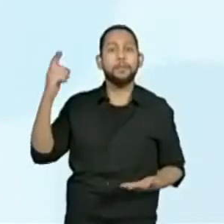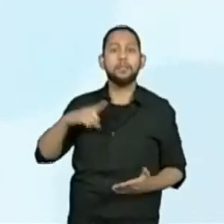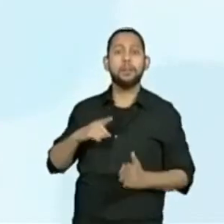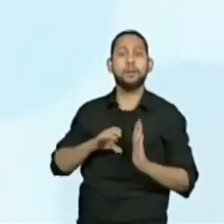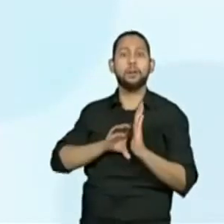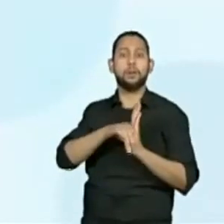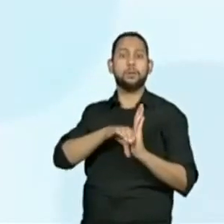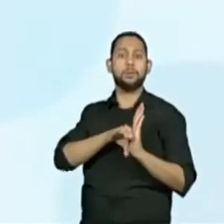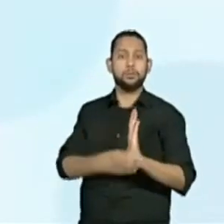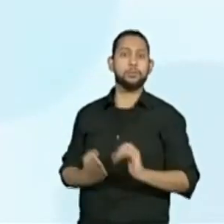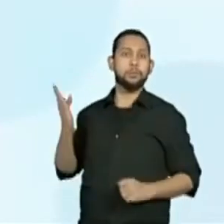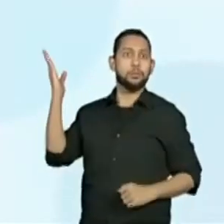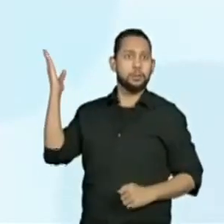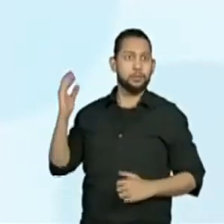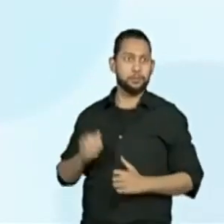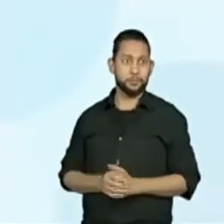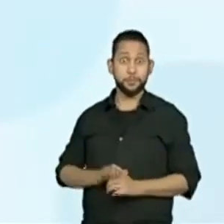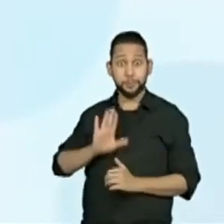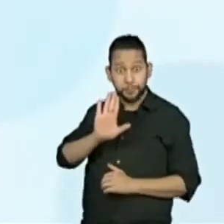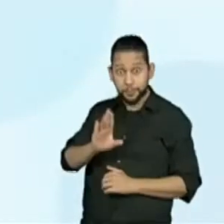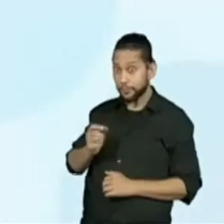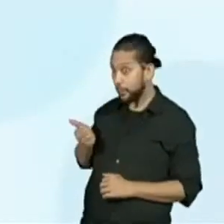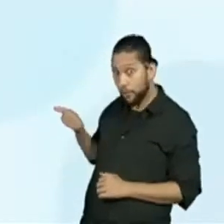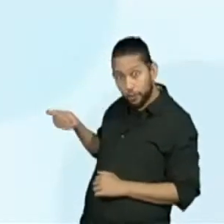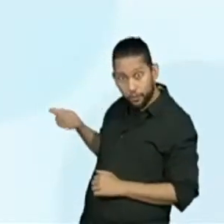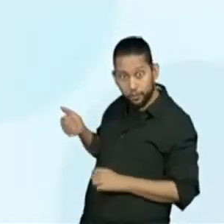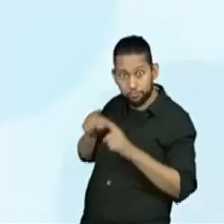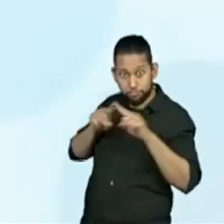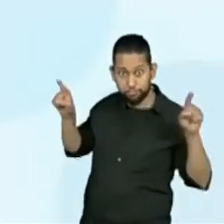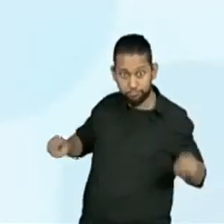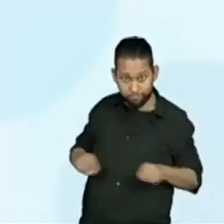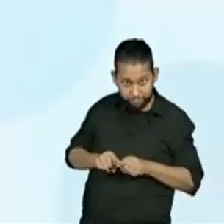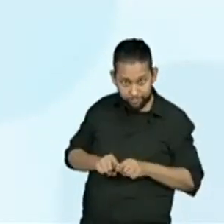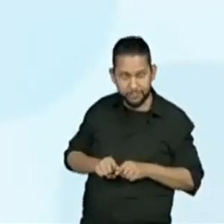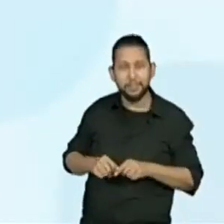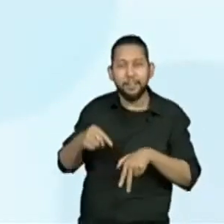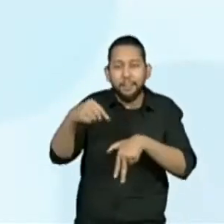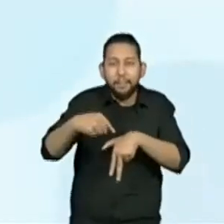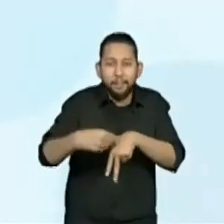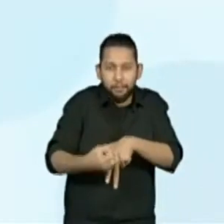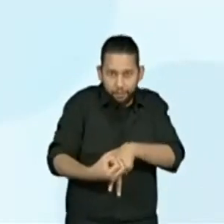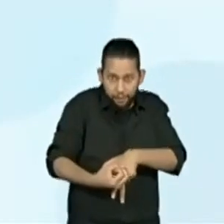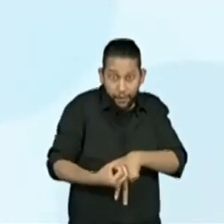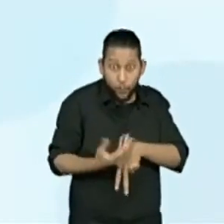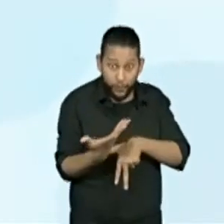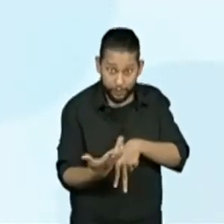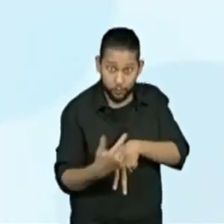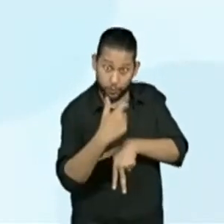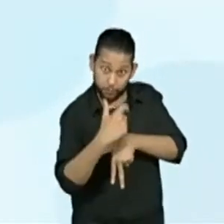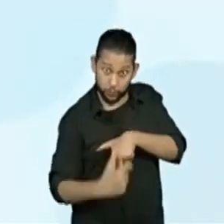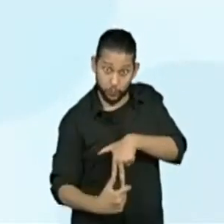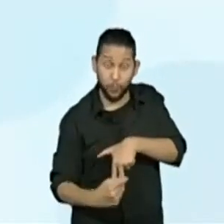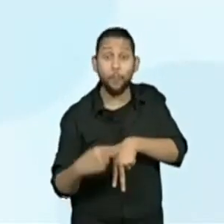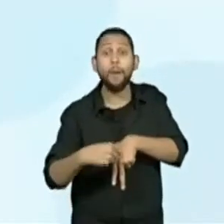conceitinho fechado. O eu lírico ou o sujeito poético da poesia ou poema é a voz que expressa